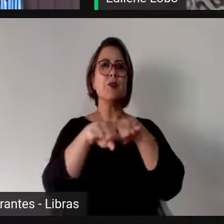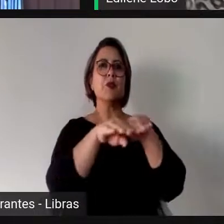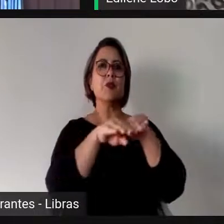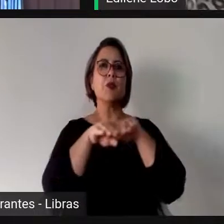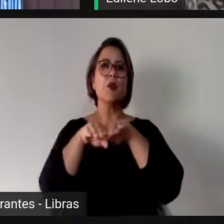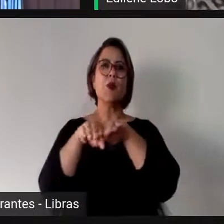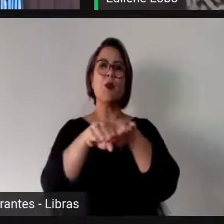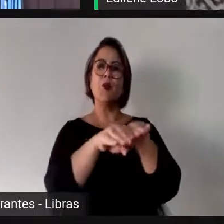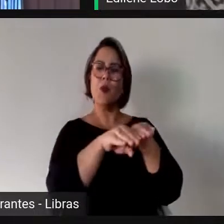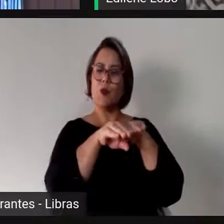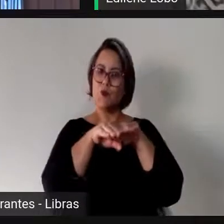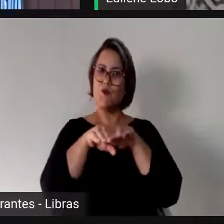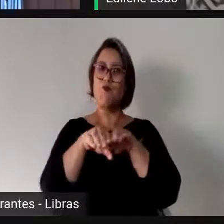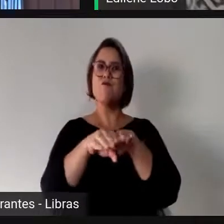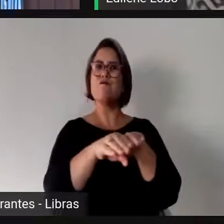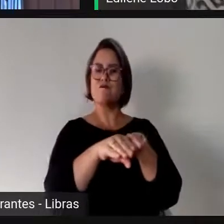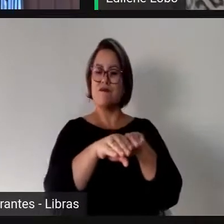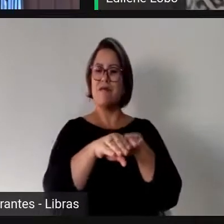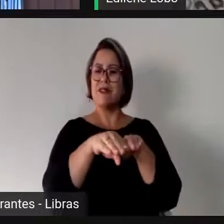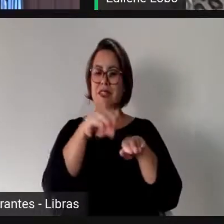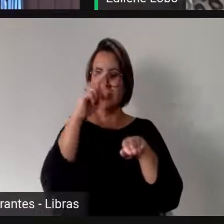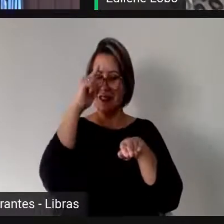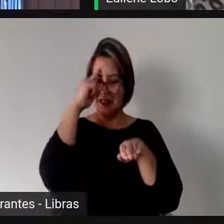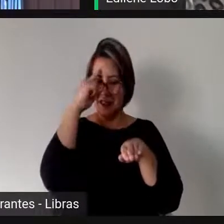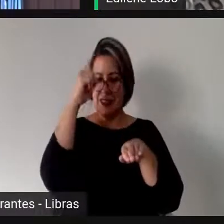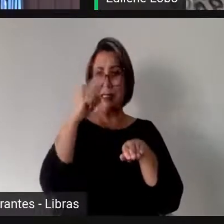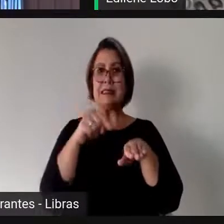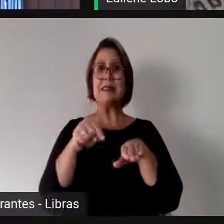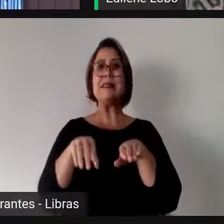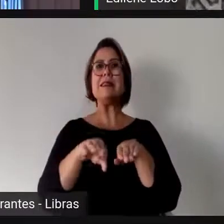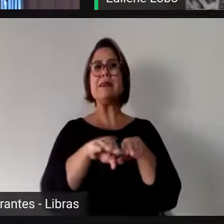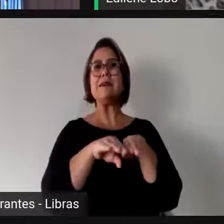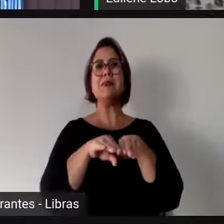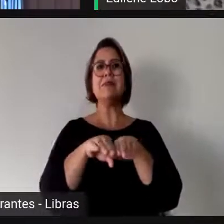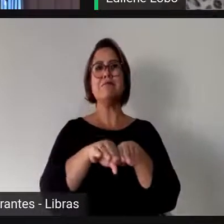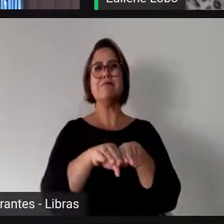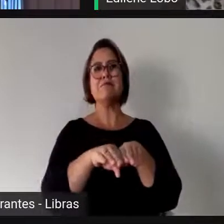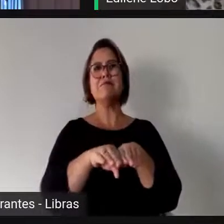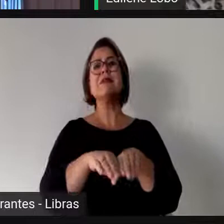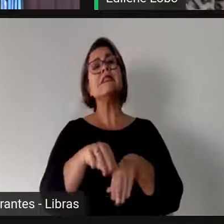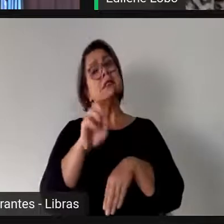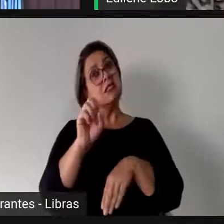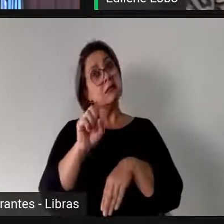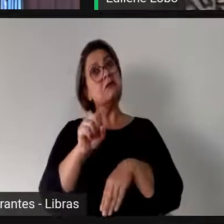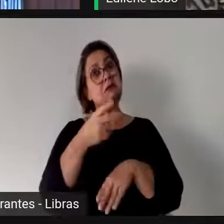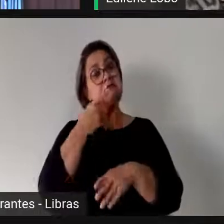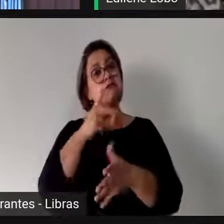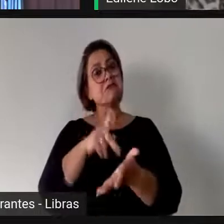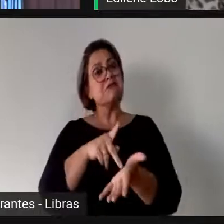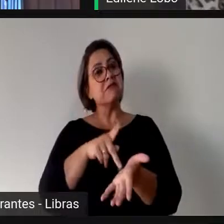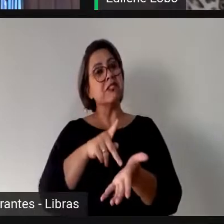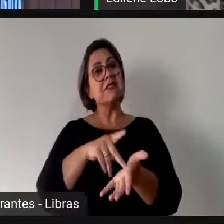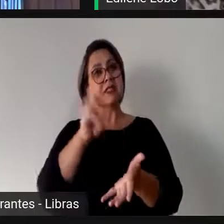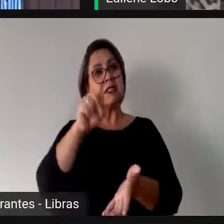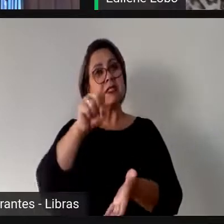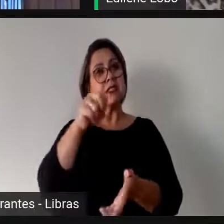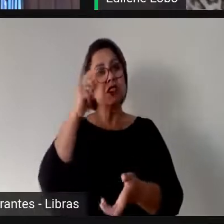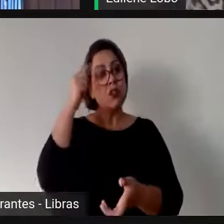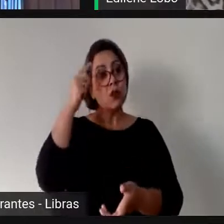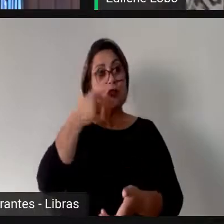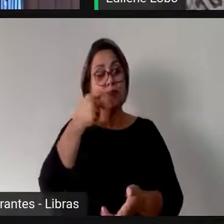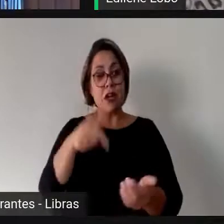trabalhá-lo a partir da ideia de igualdade substancial. Sim, quando nós falamos desse cenário atual